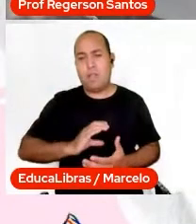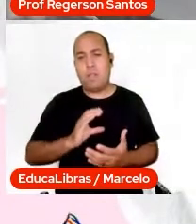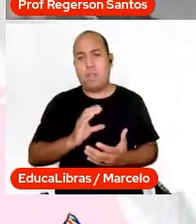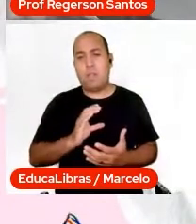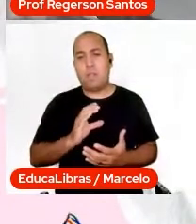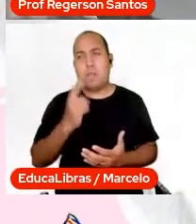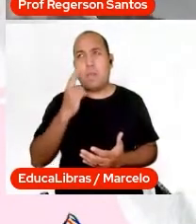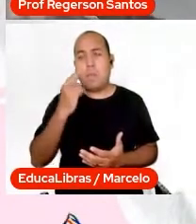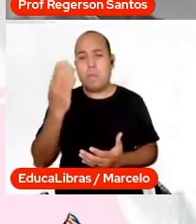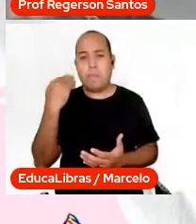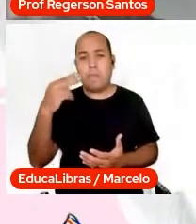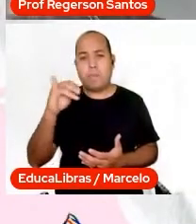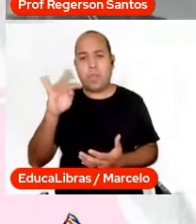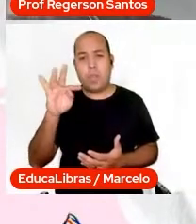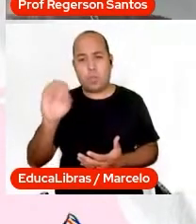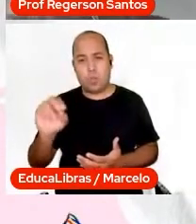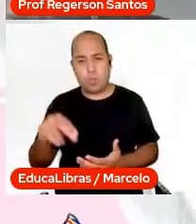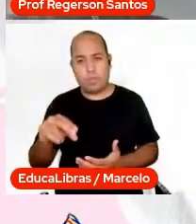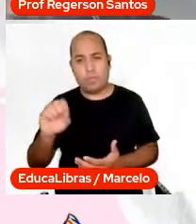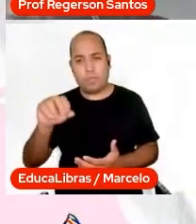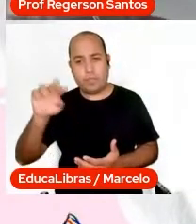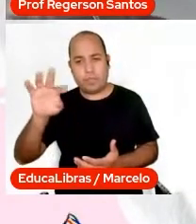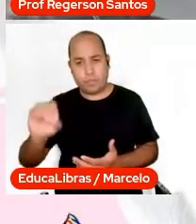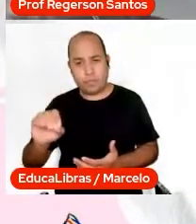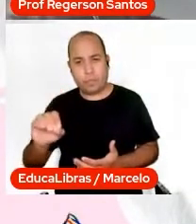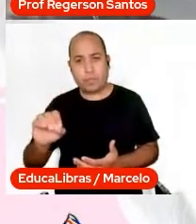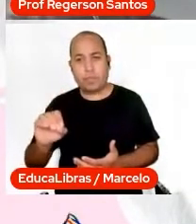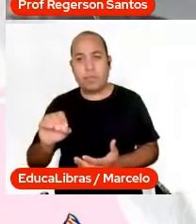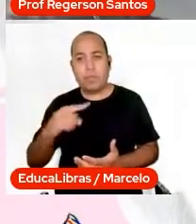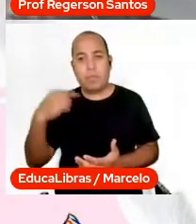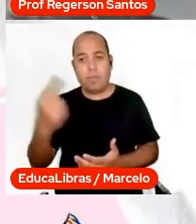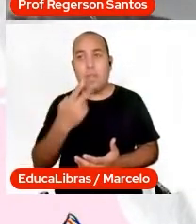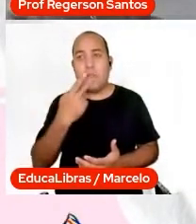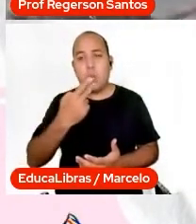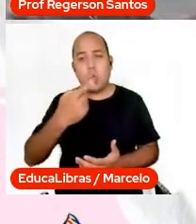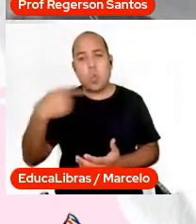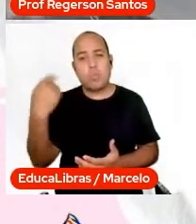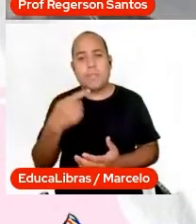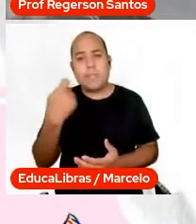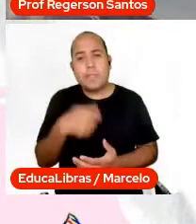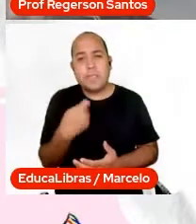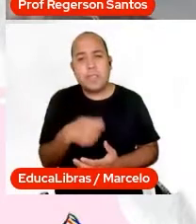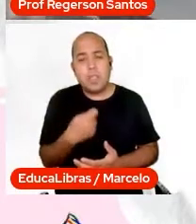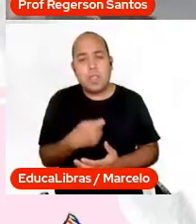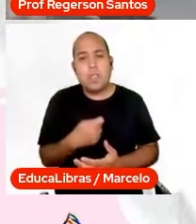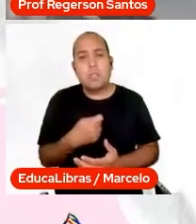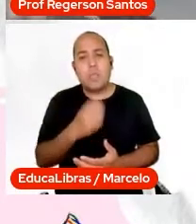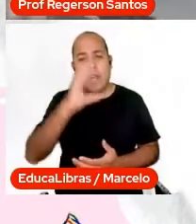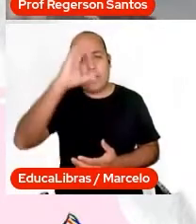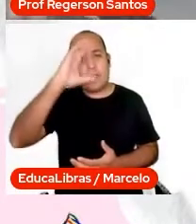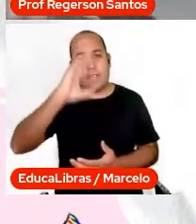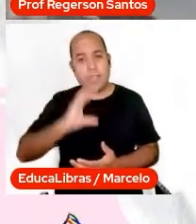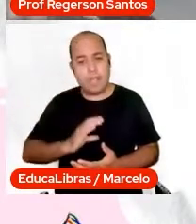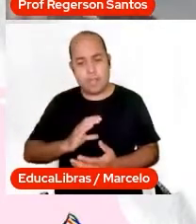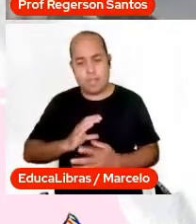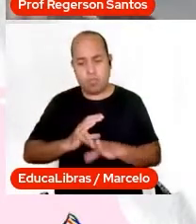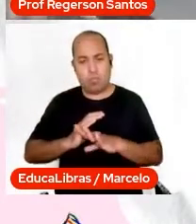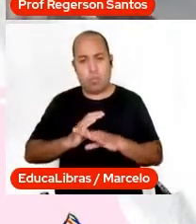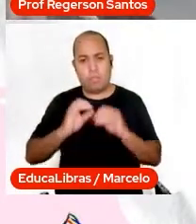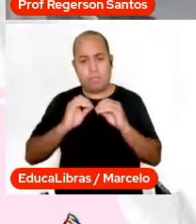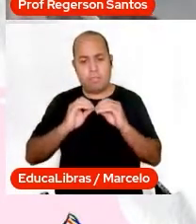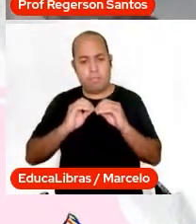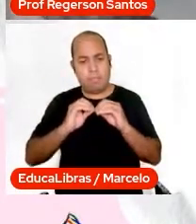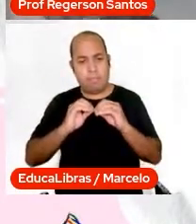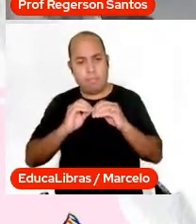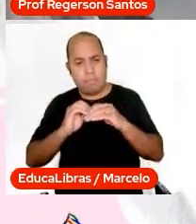um grande geógrafo, um grande pesquisador, então nós precisamos fazer, né, com que a cidadania seja estendida ainda a uma